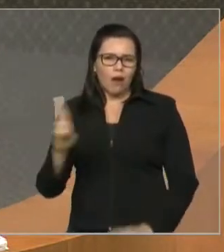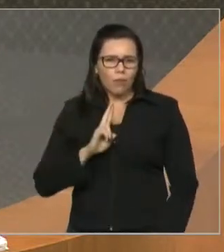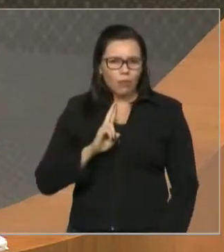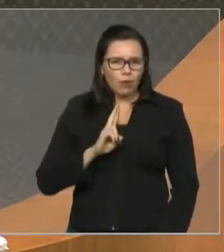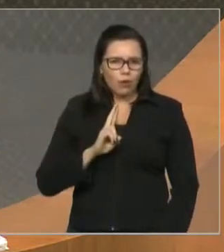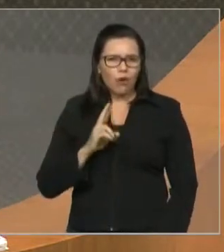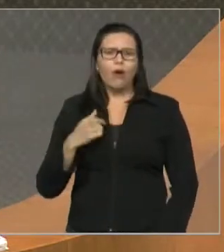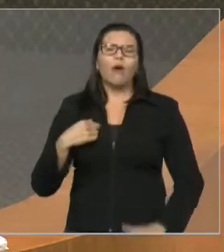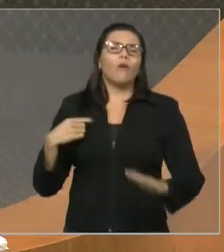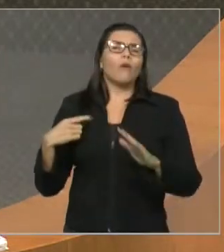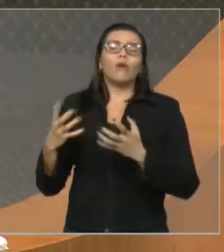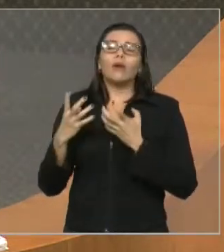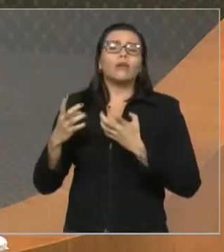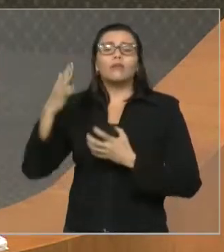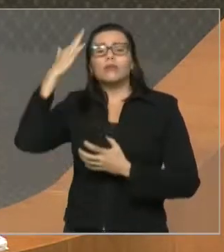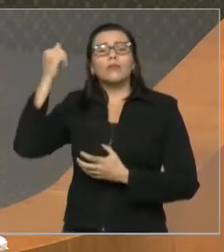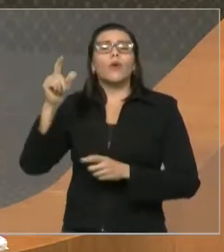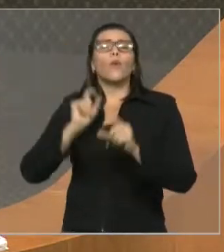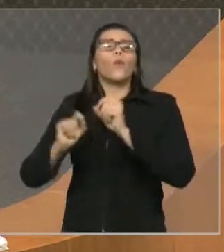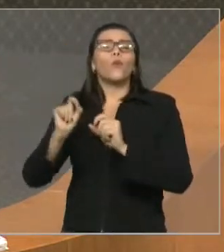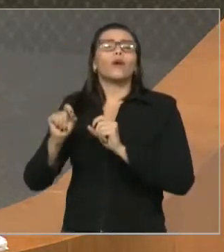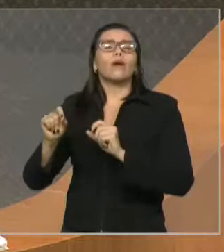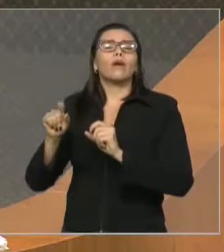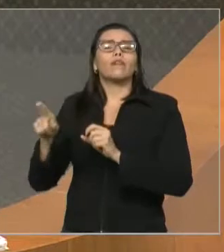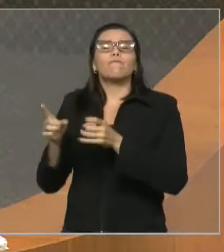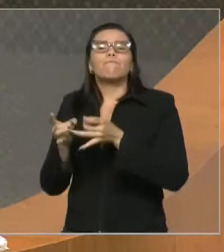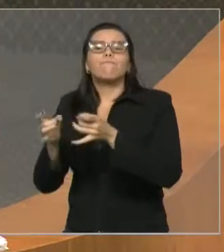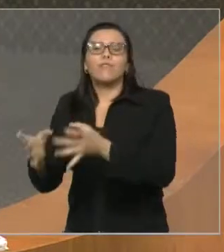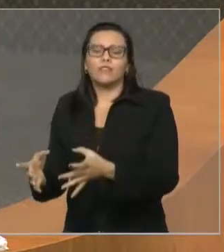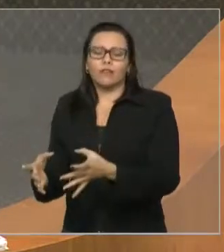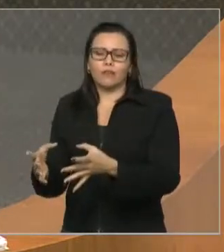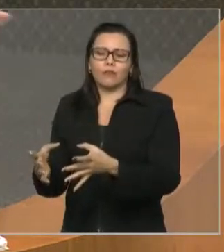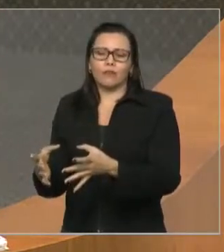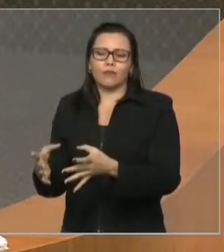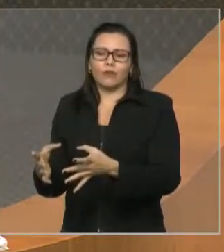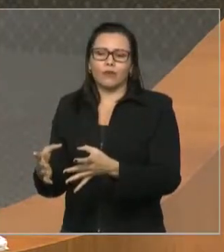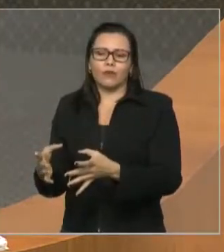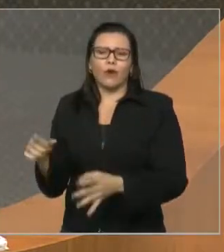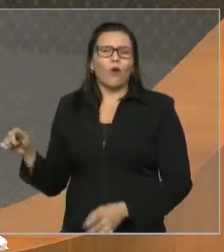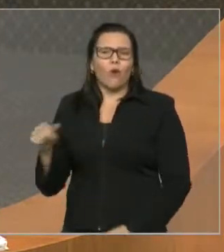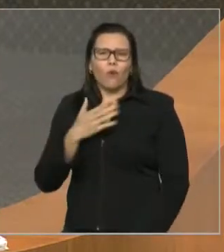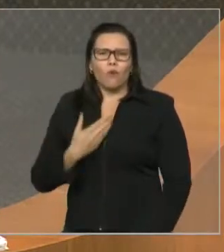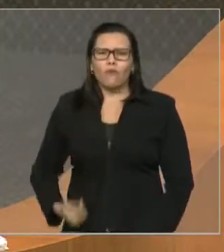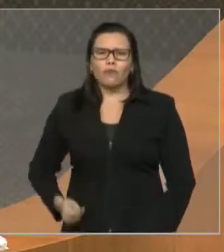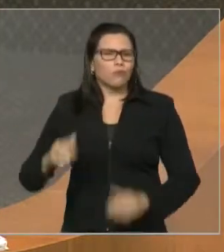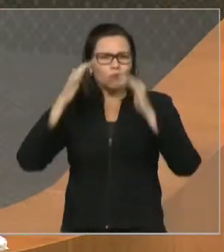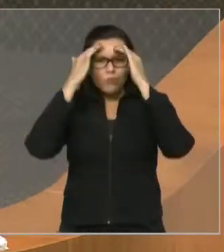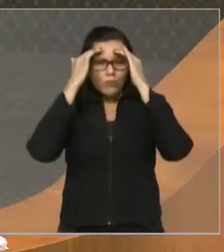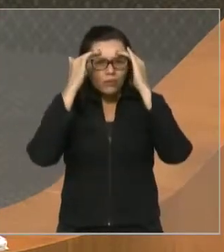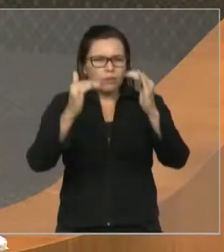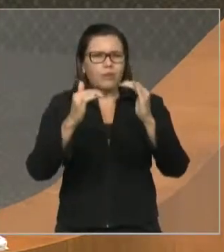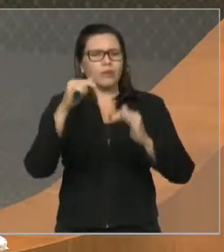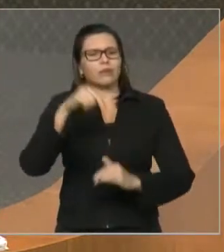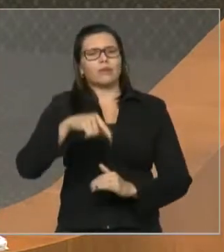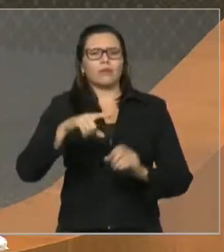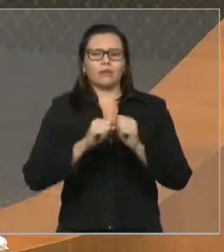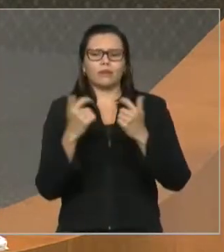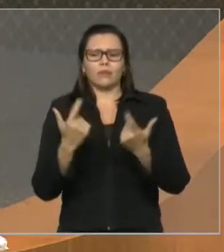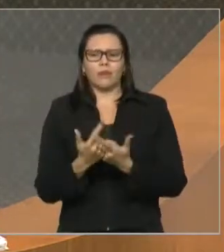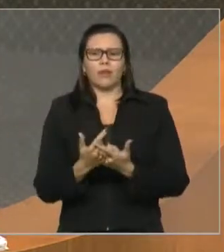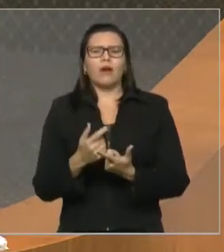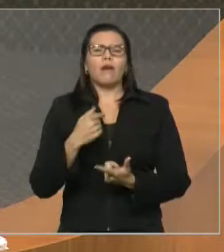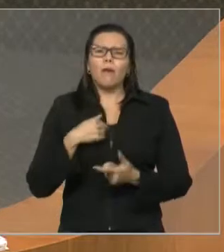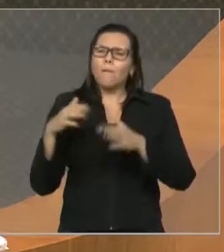E eu mostro para vocês, essa casa nem tem respeito, o governo não tem respeito para essa casa. Nenhum deputado que pede informação vem, não.